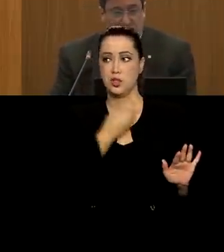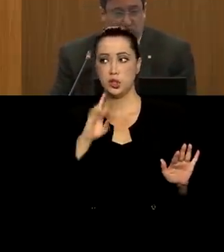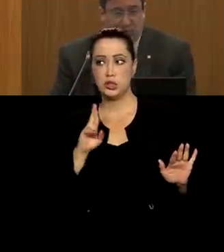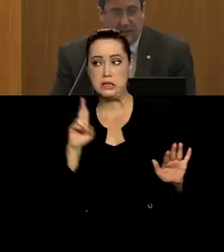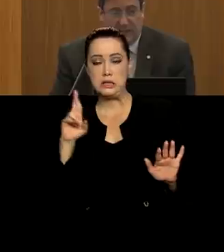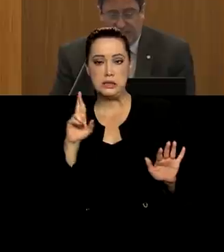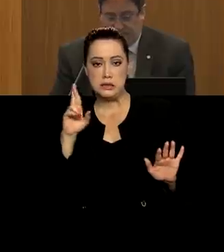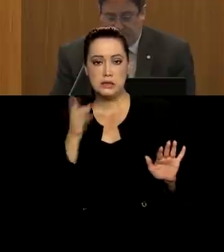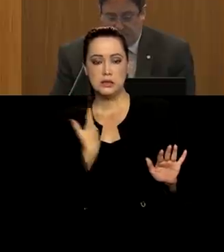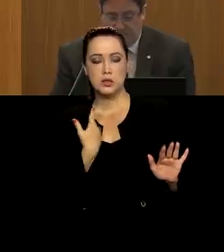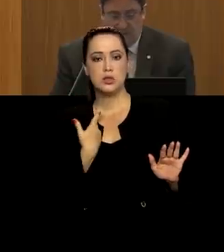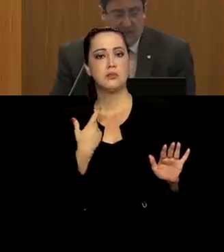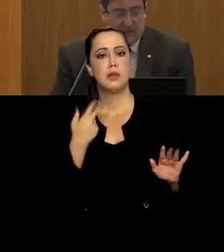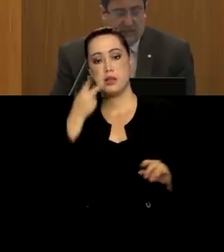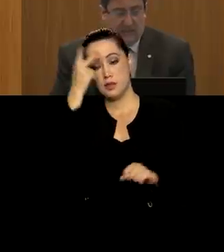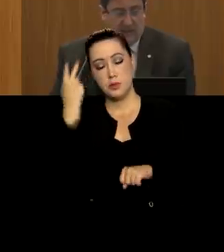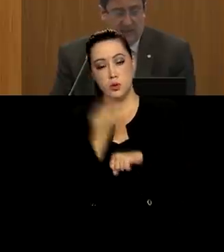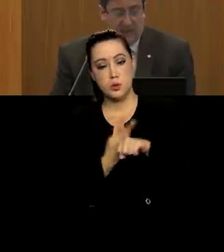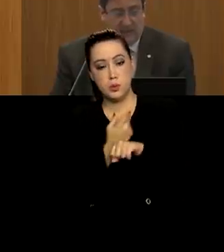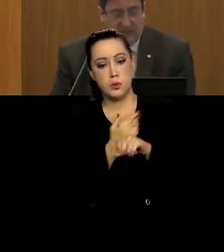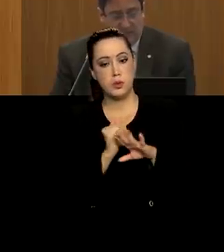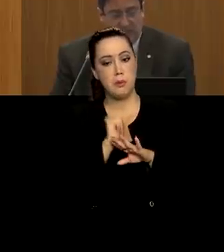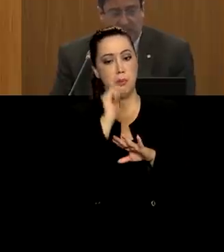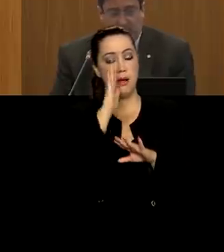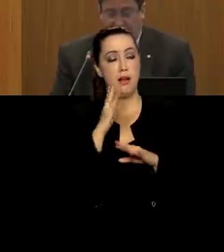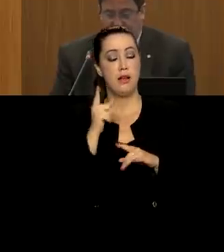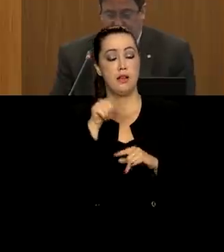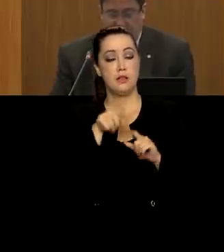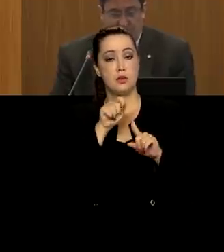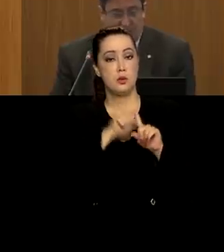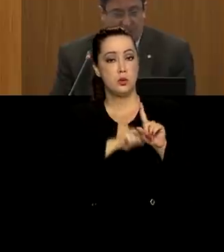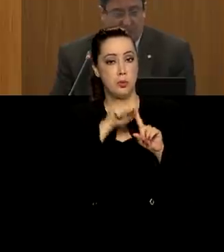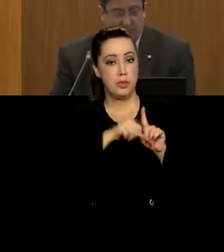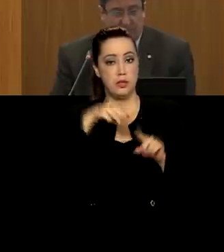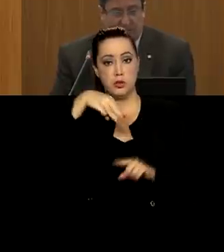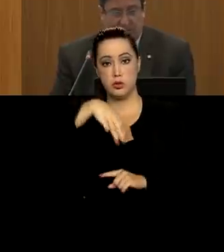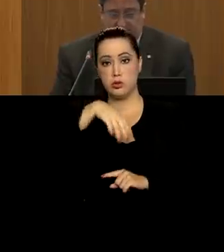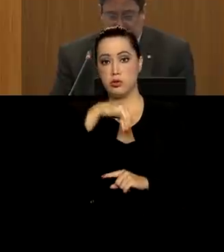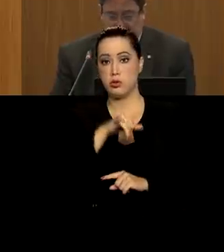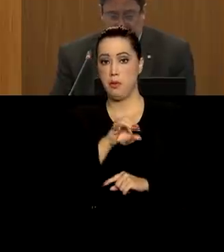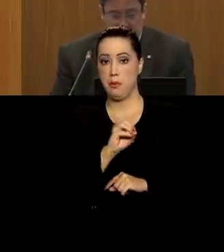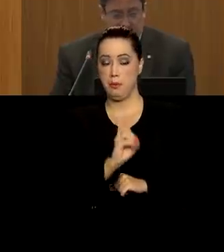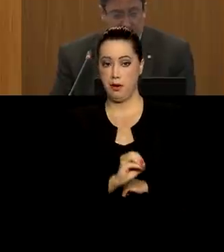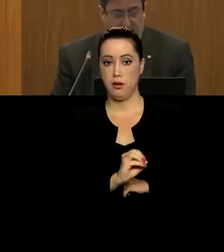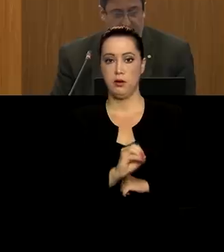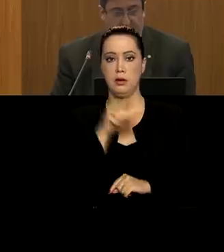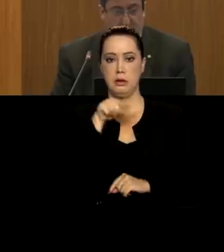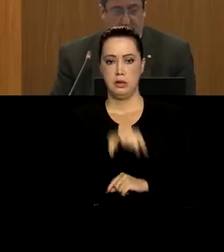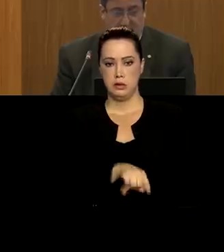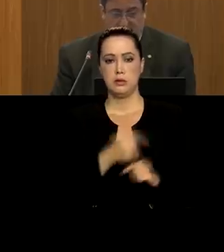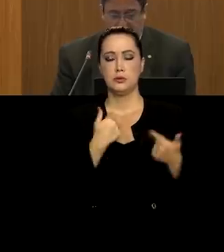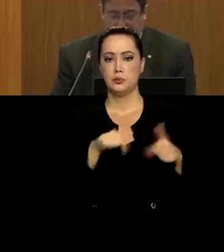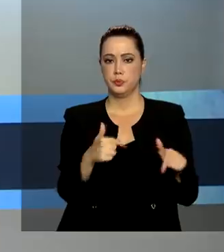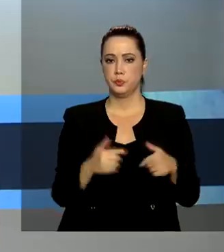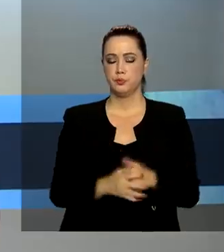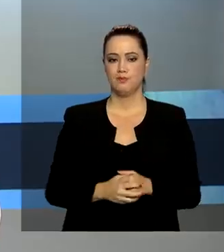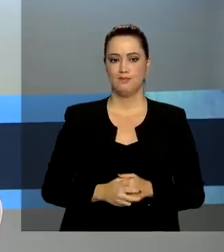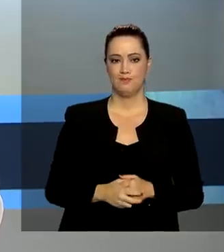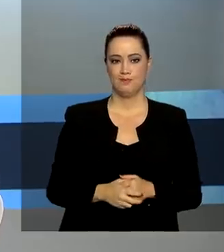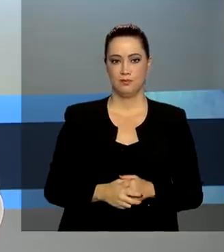uma elevação bastante significativa em maio dessa operação.